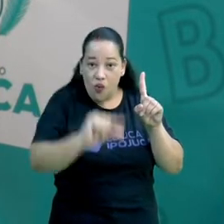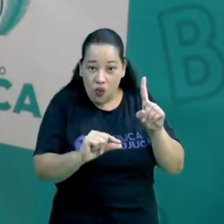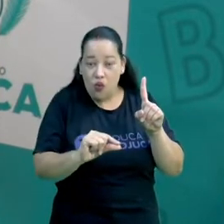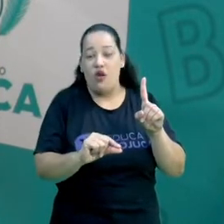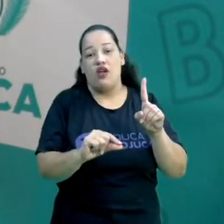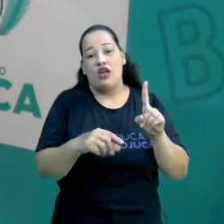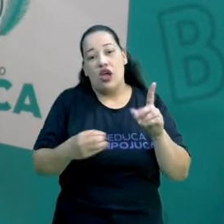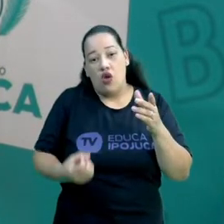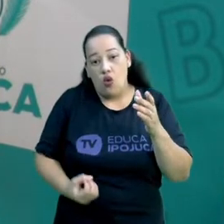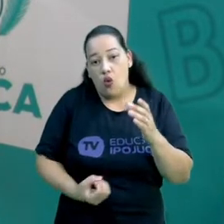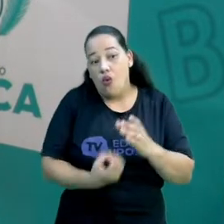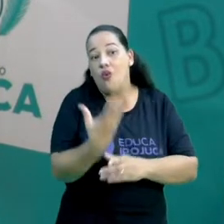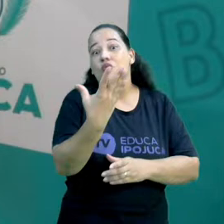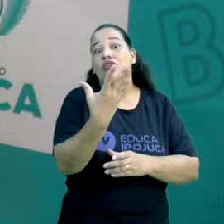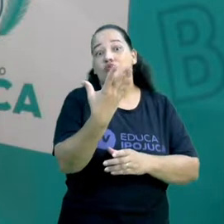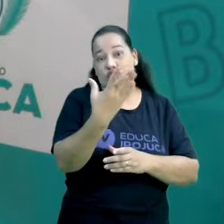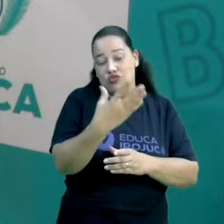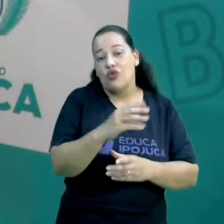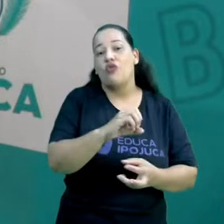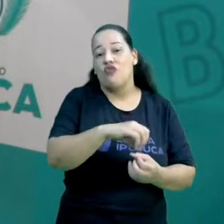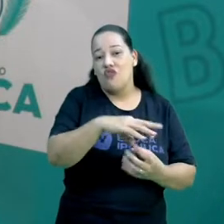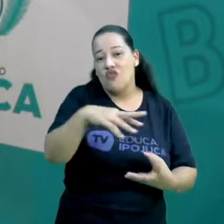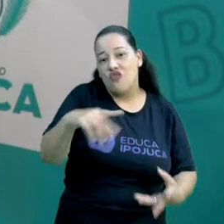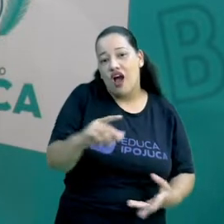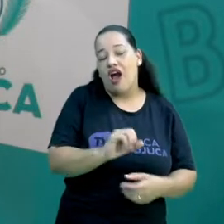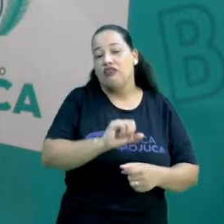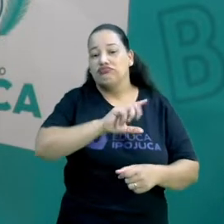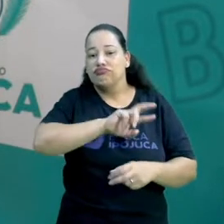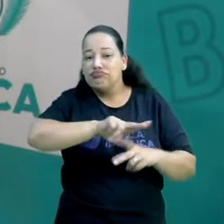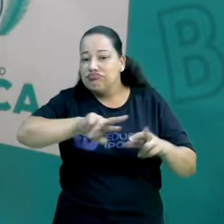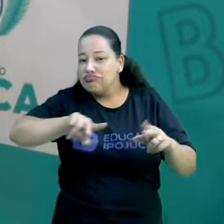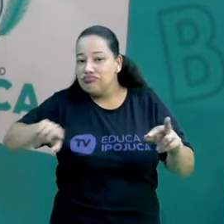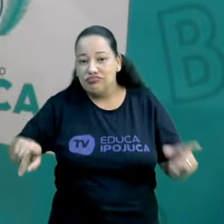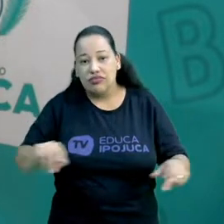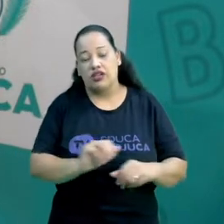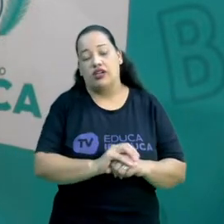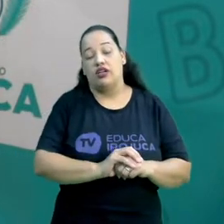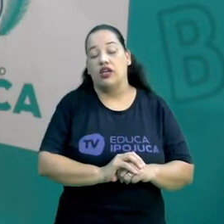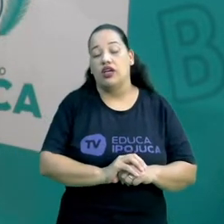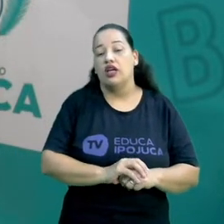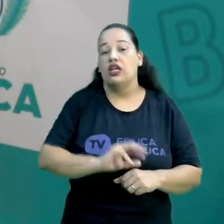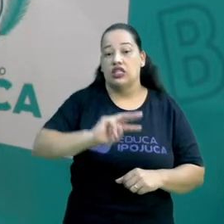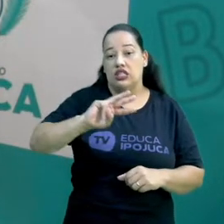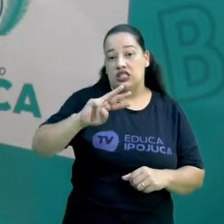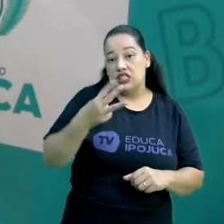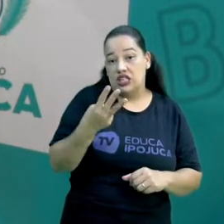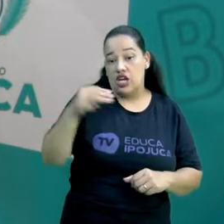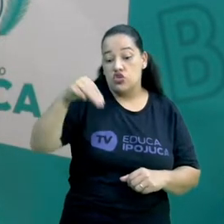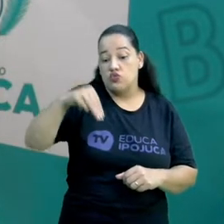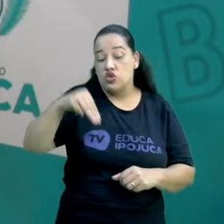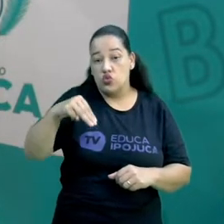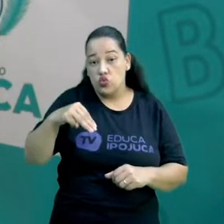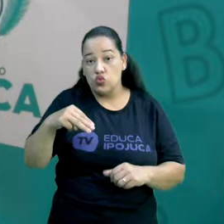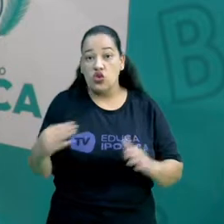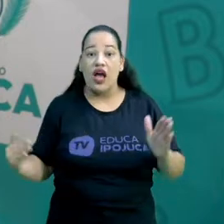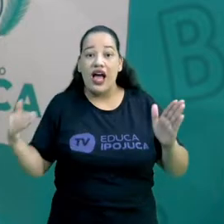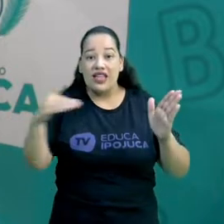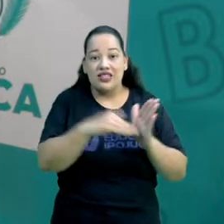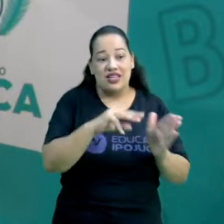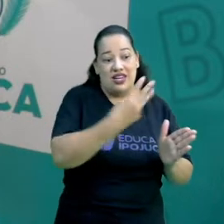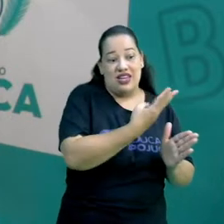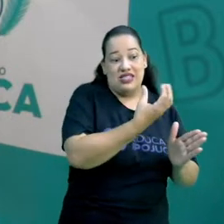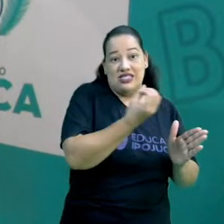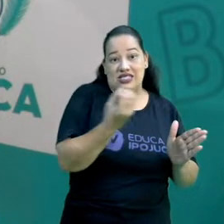químicos, que é chamado de hélio e hidrogênio. De 3 minutos a 300 mil anos,